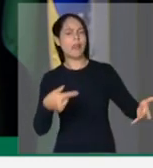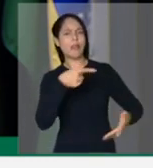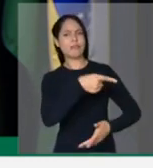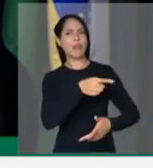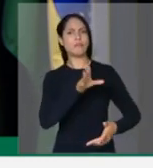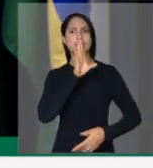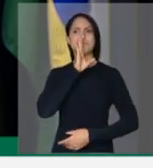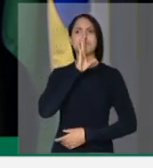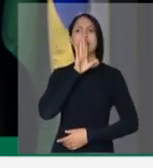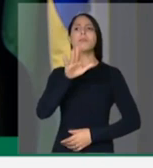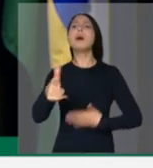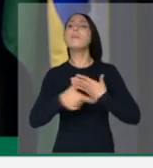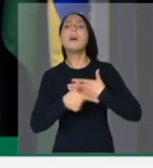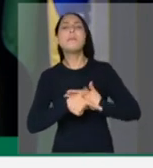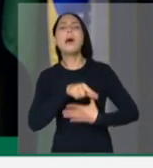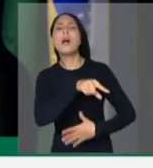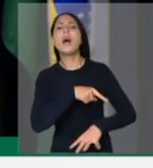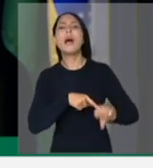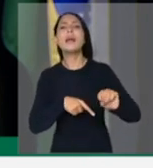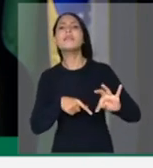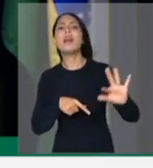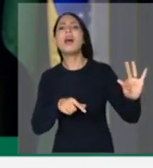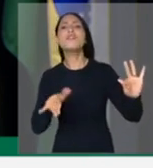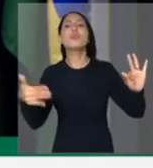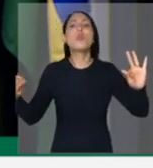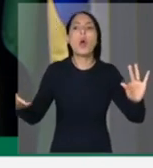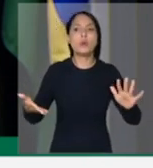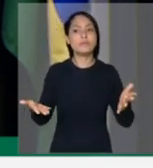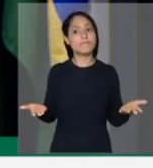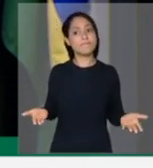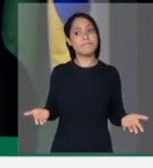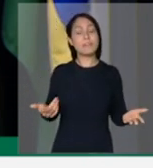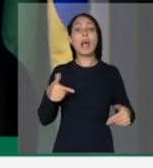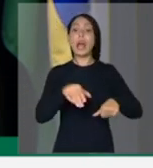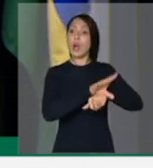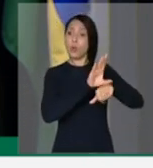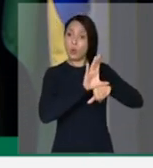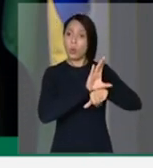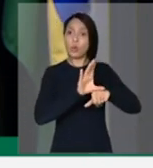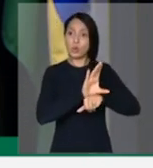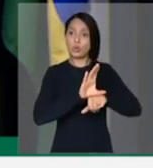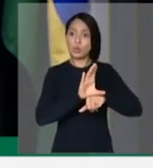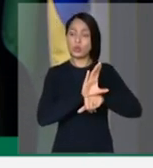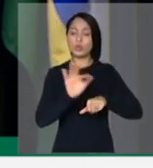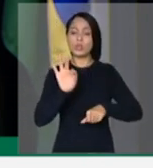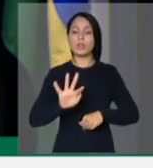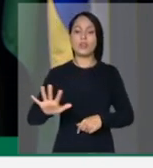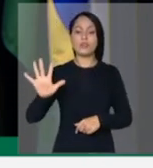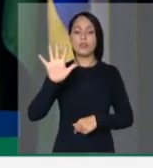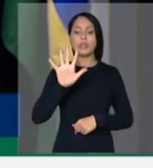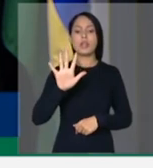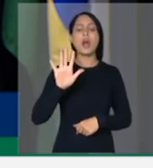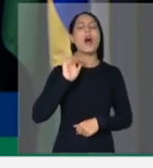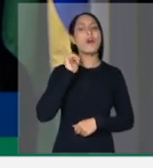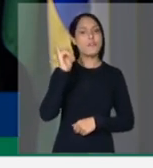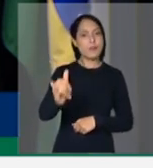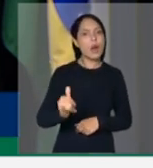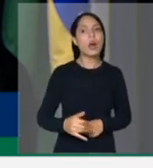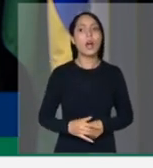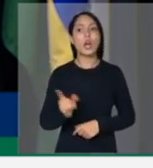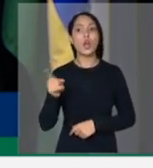do STF? Qual deveria ser o papel do STF? A nossa Constituição fala que os nossos poderes são